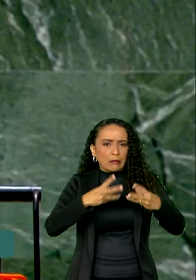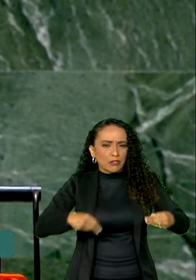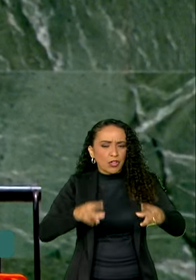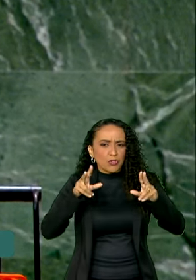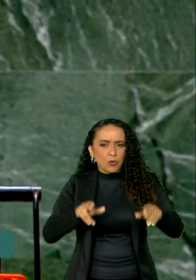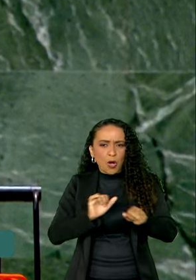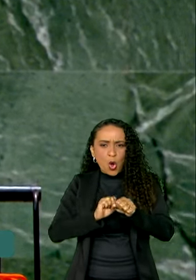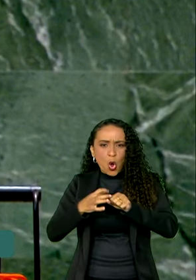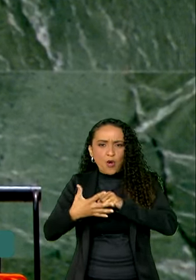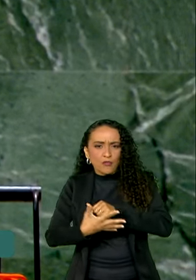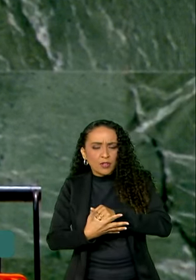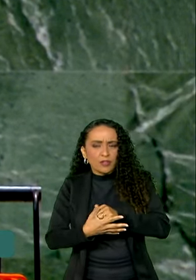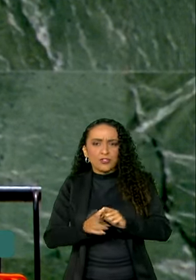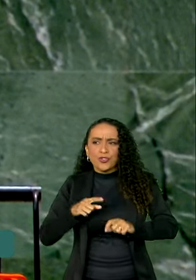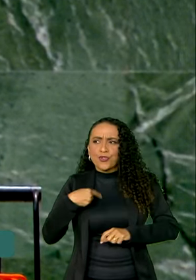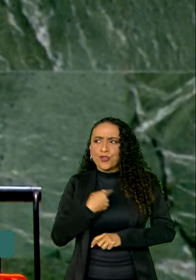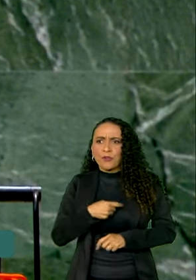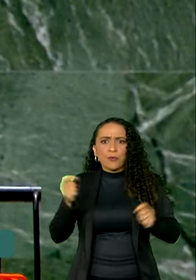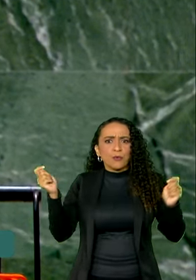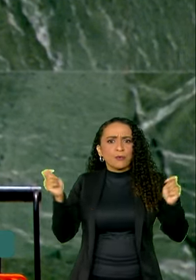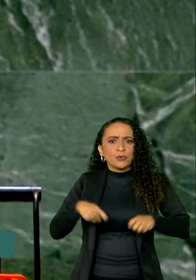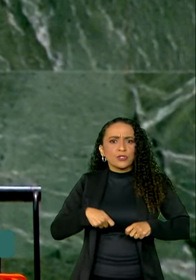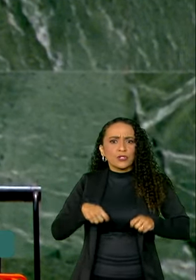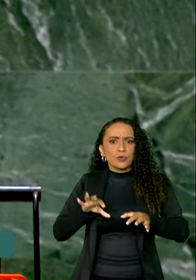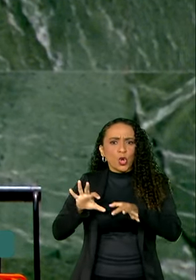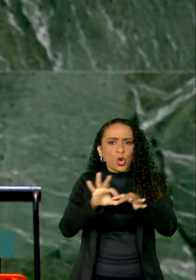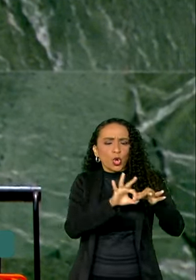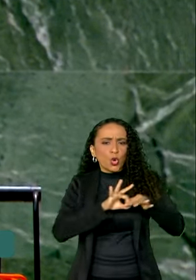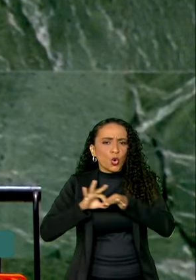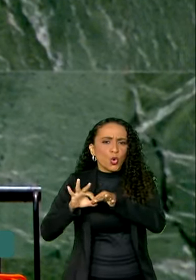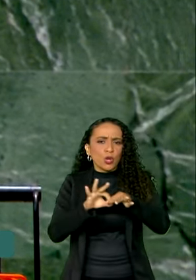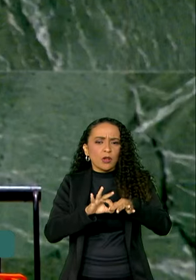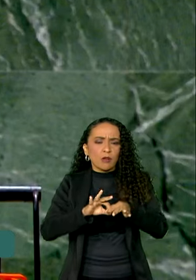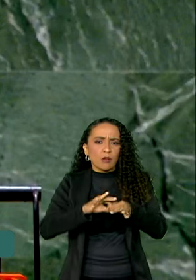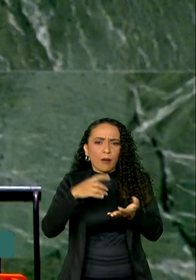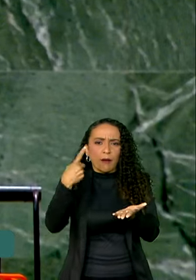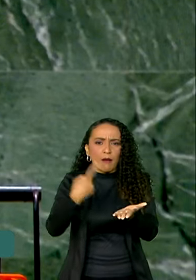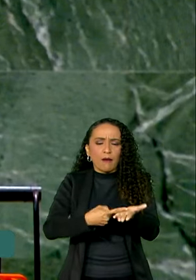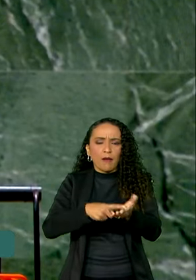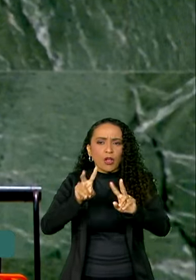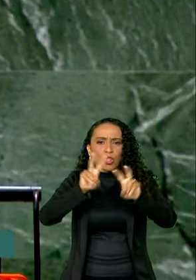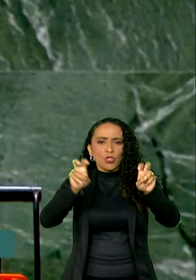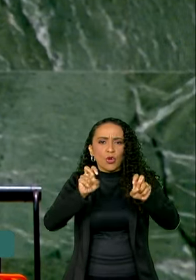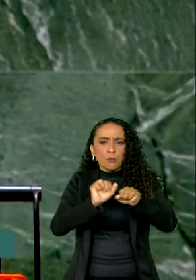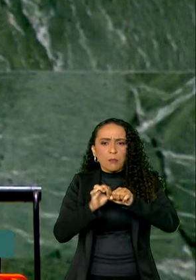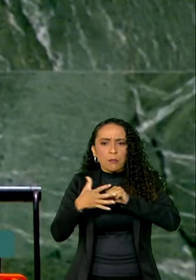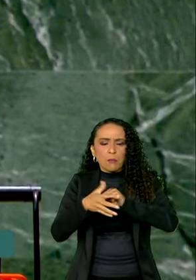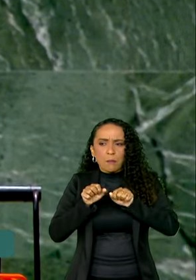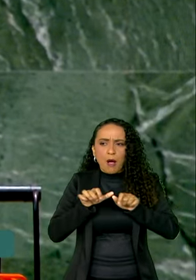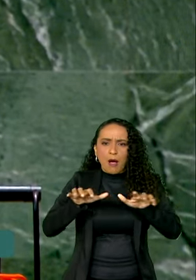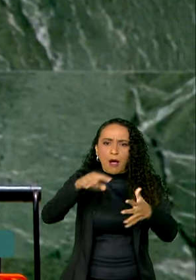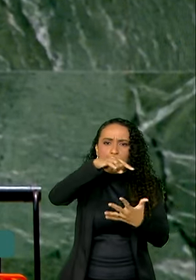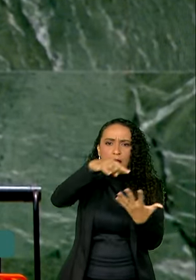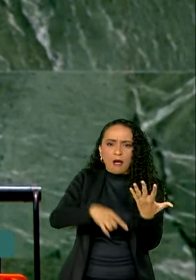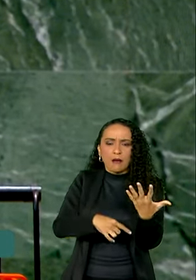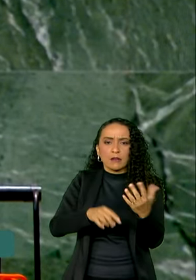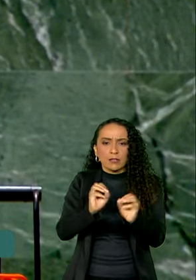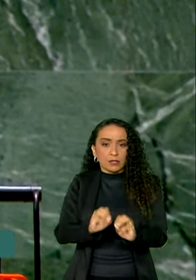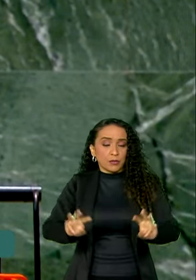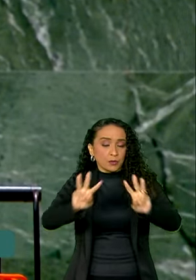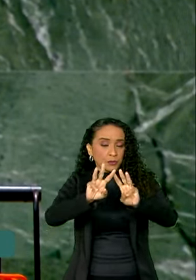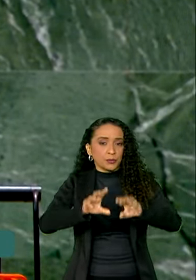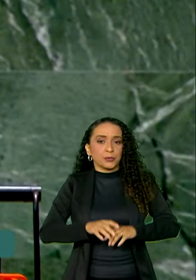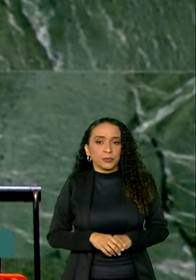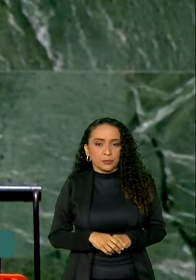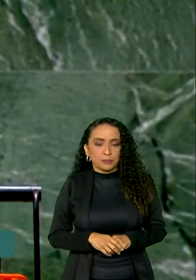-19 fomos capazes de nos unir em torno de um tratado sobre pandemias na Organização Mundial da Saúde.